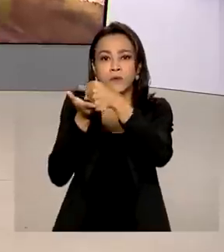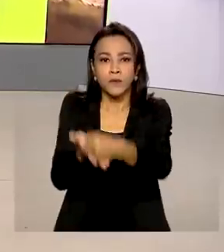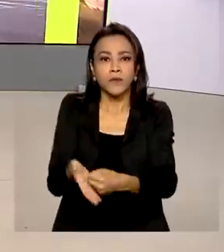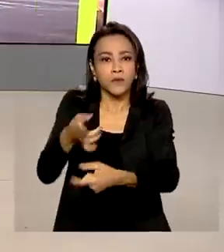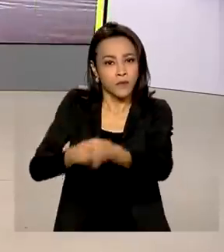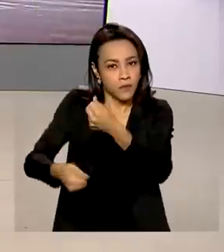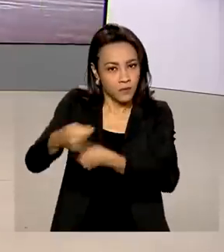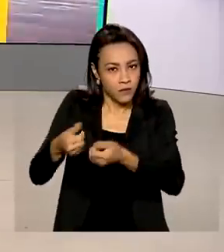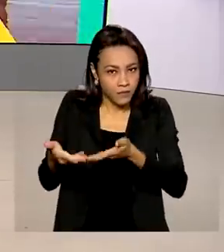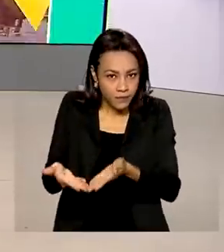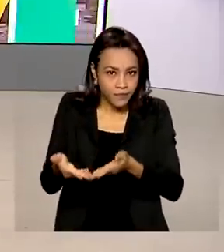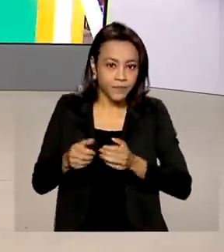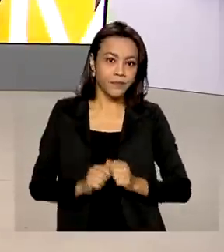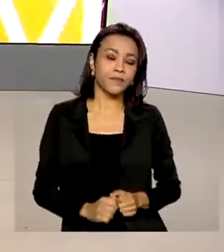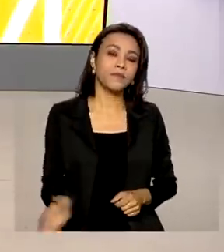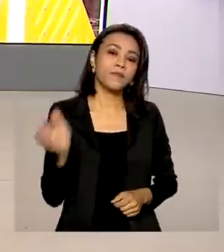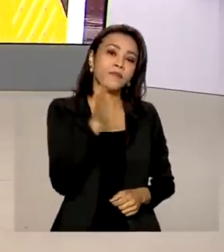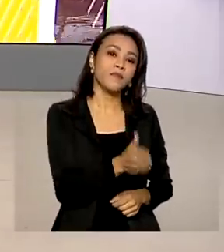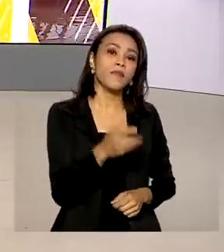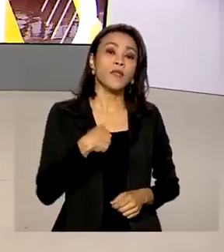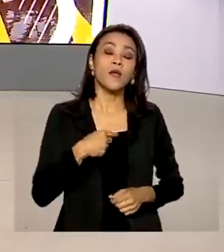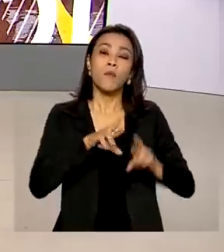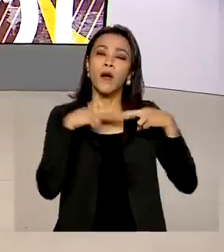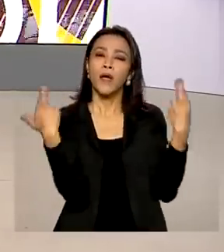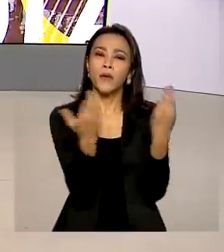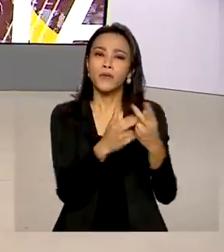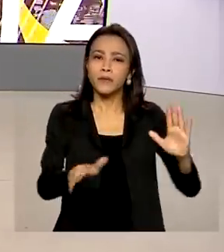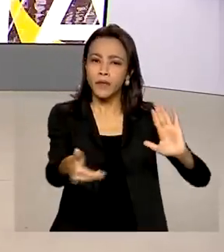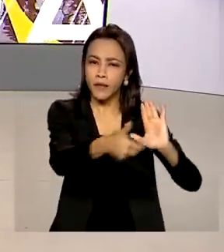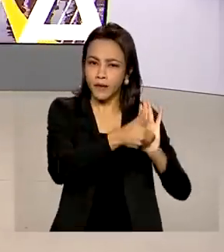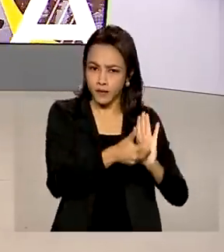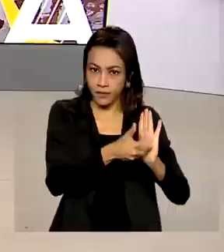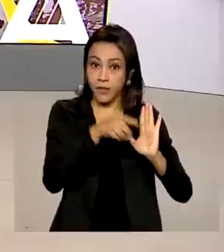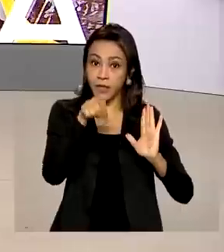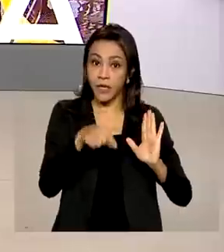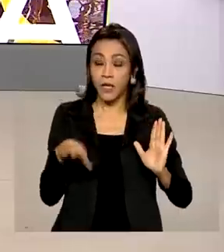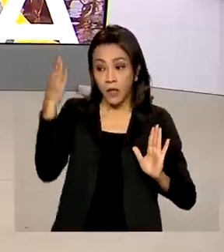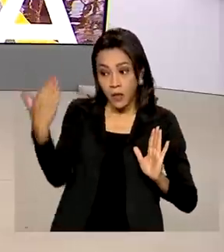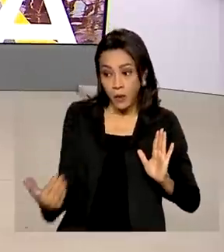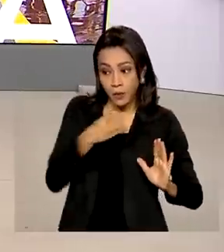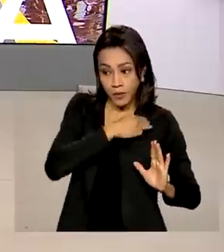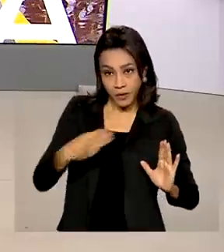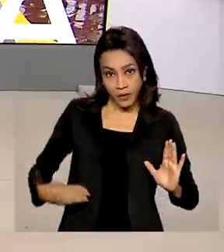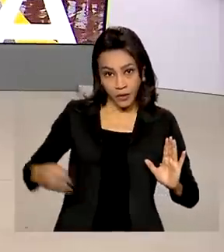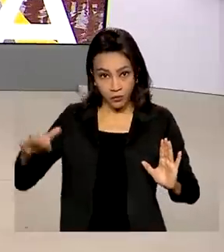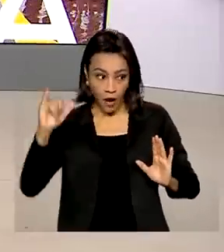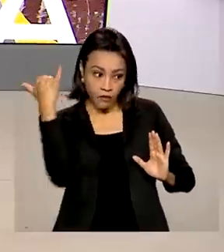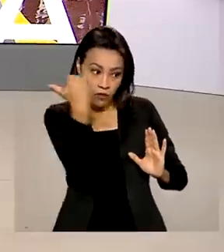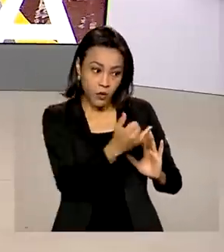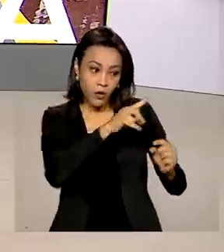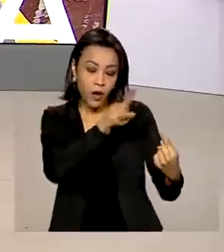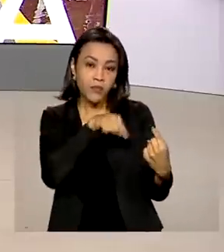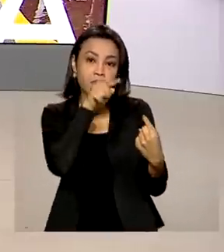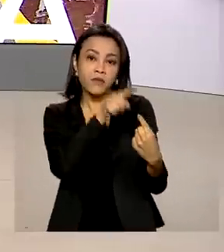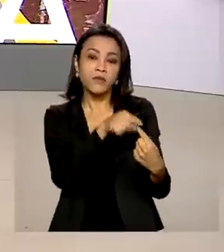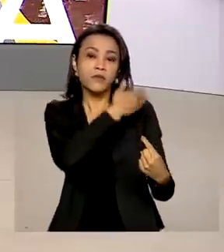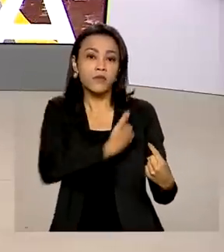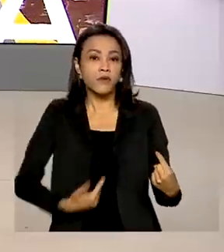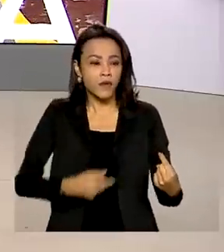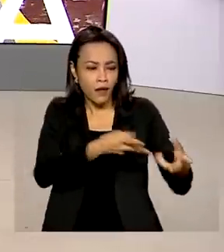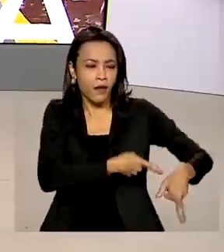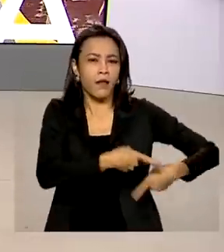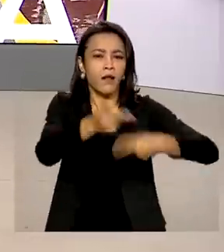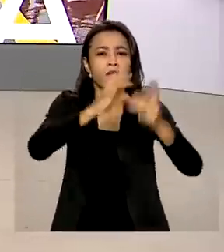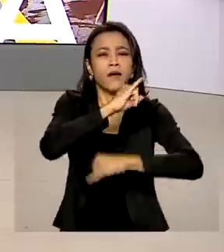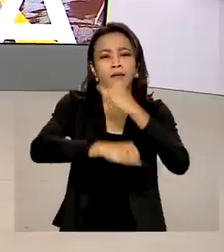Em audiência na Câmara dos Deputados, o ministro das Comunicações afirmou que uma das metas do governo é levar a internet a todas as